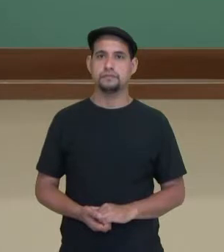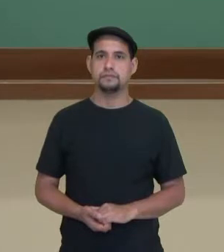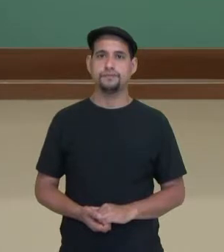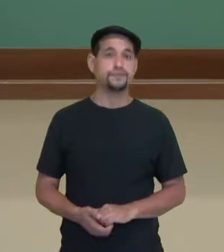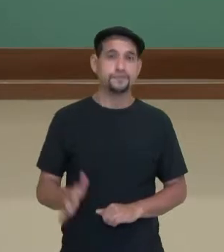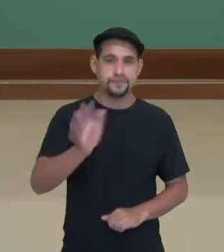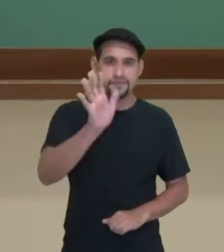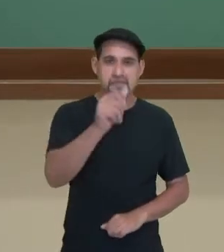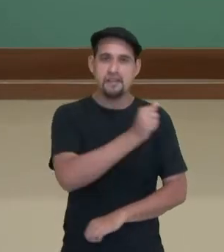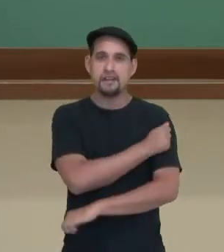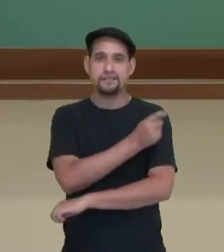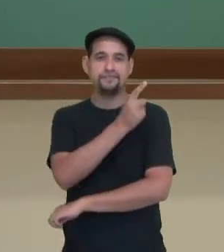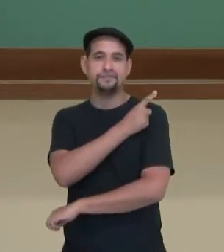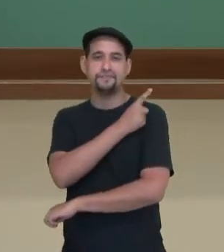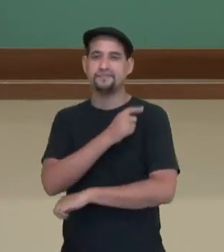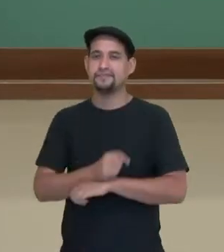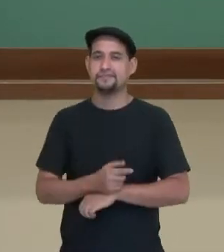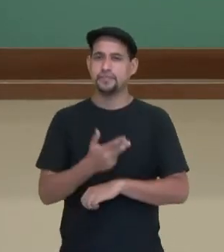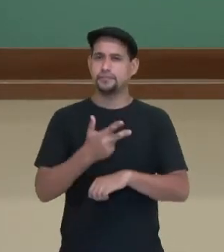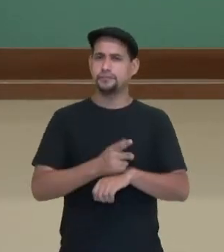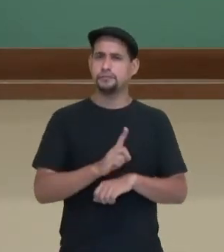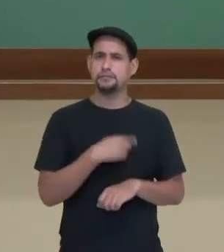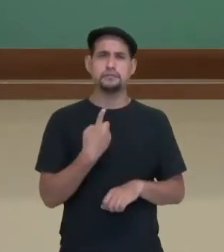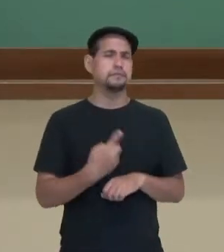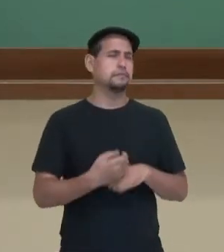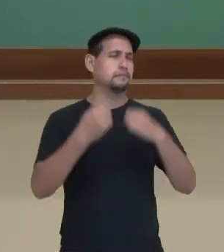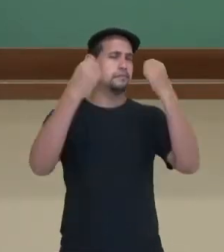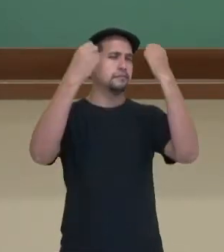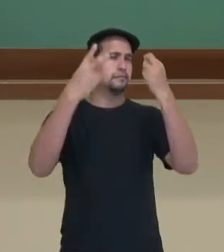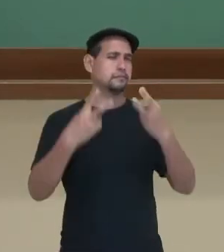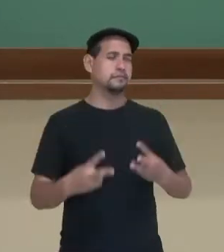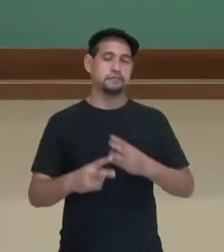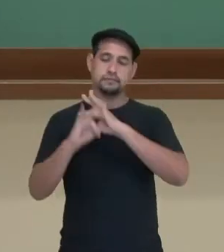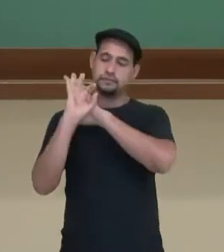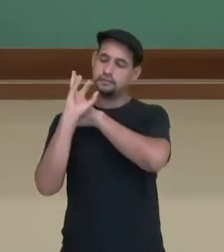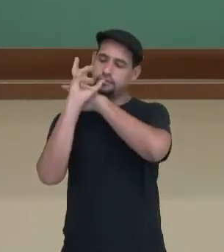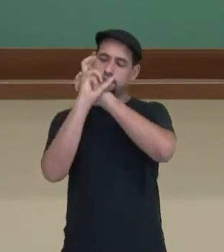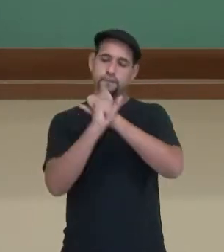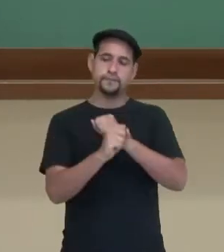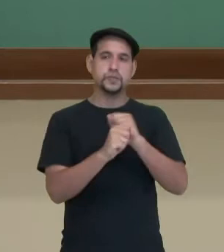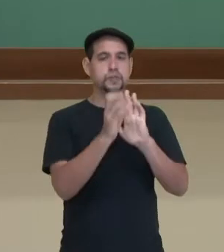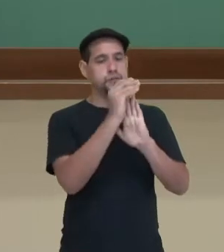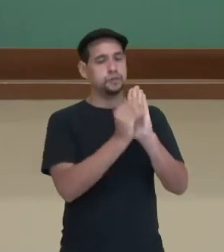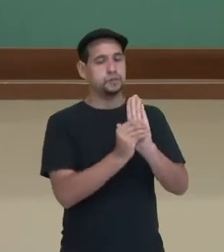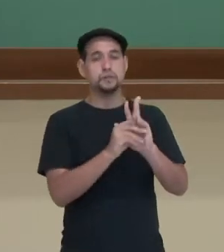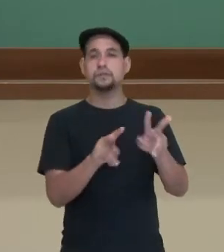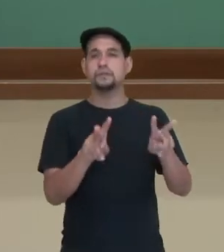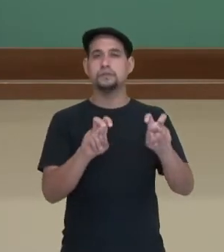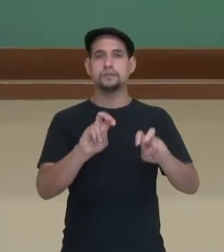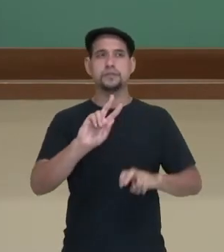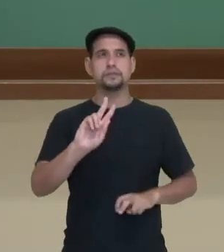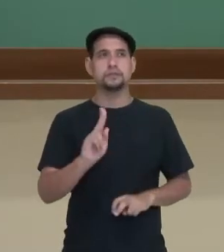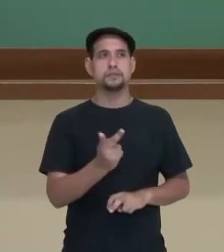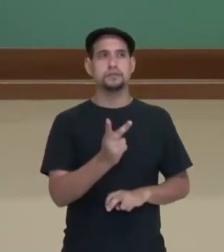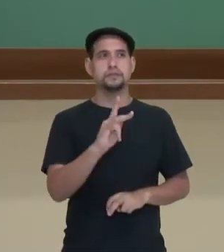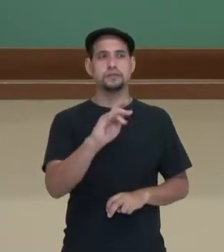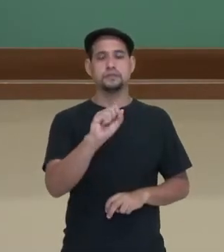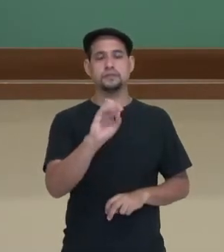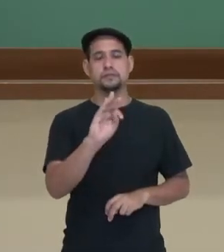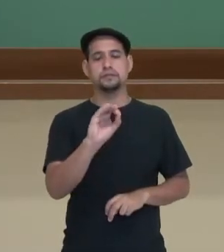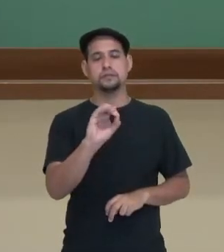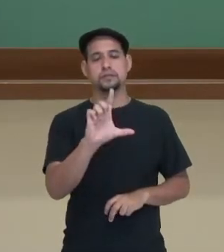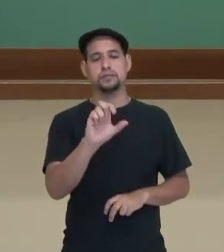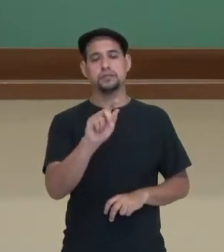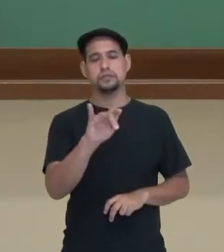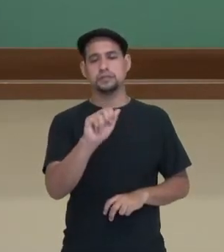Olá estudantes da primeira série! Nesse vídeo nós vamos fazer uma retomada dos conteúdos sobre histologia. Bom, nós vamos